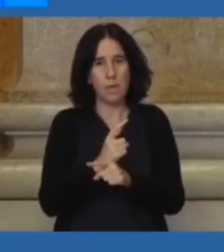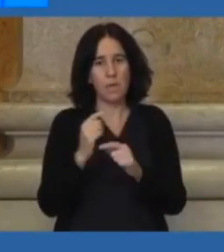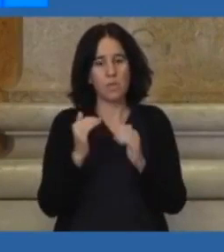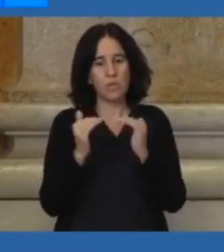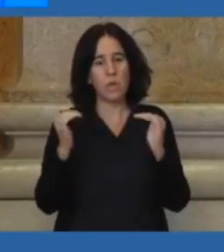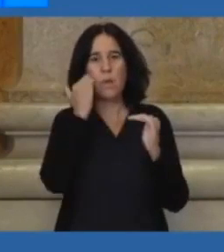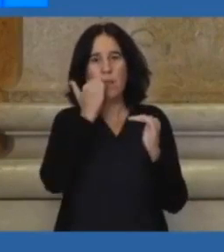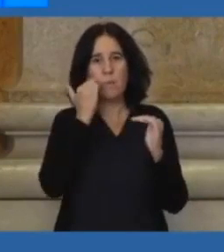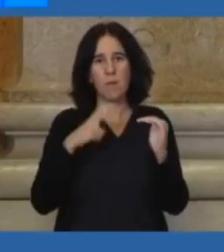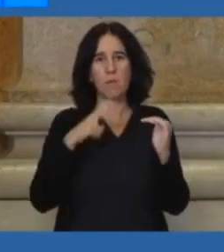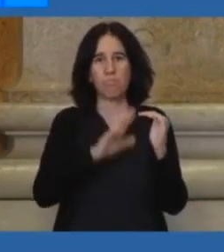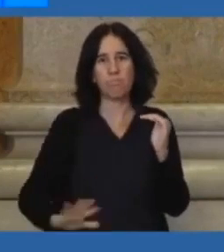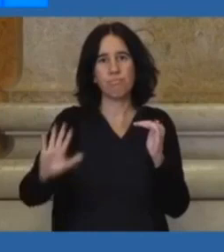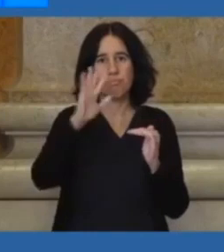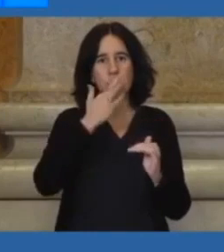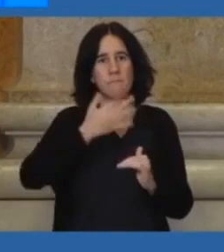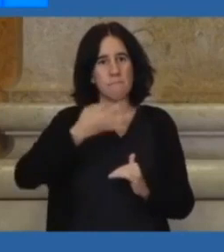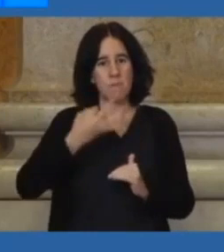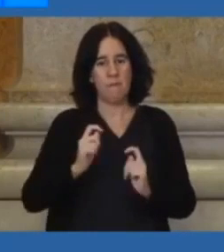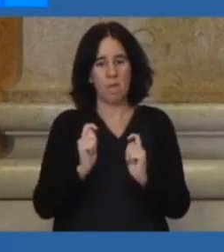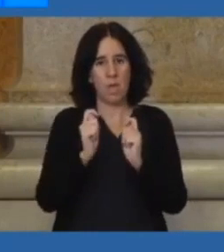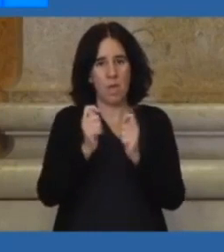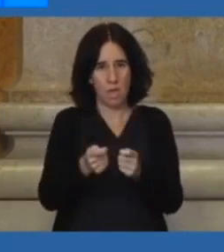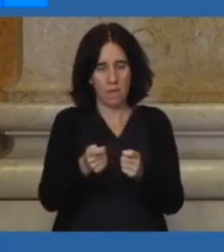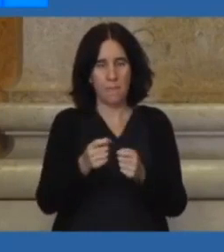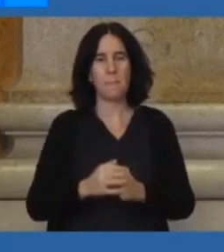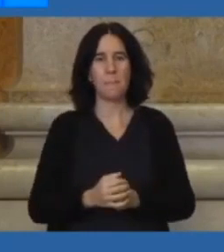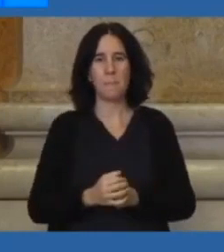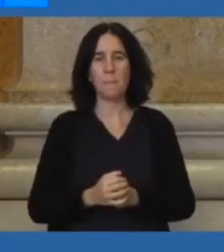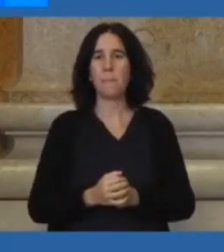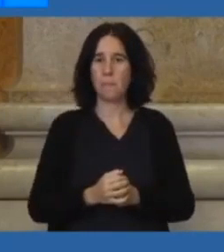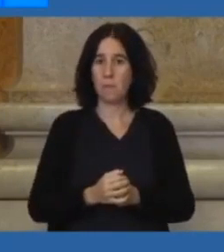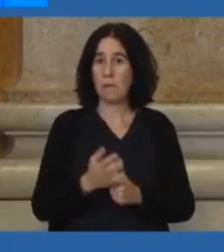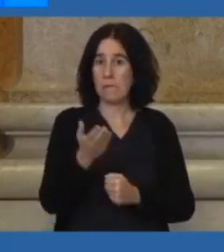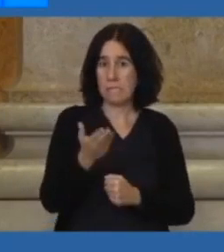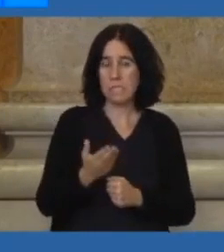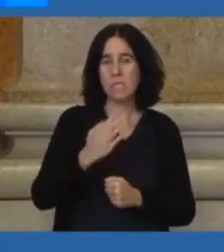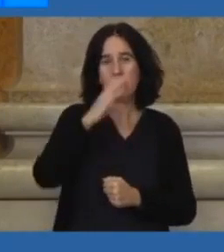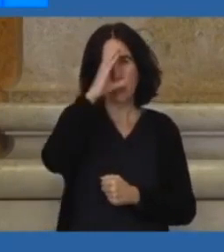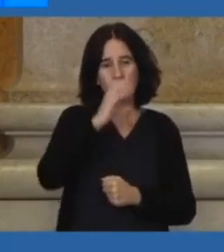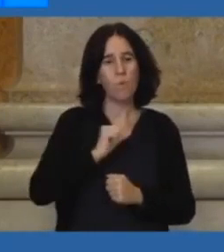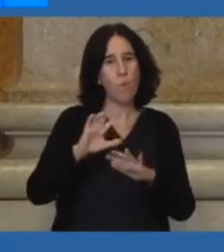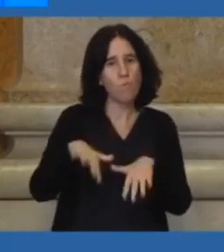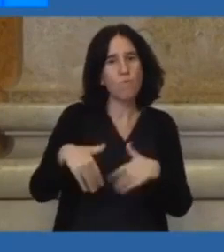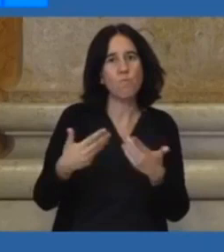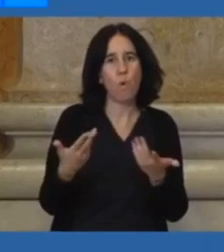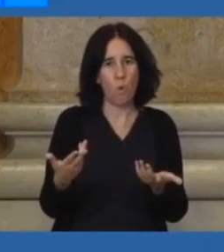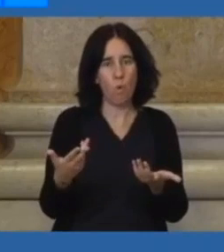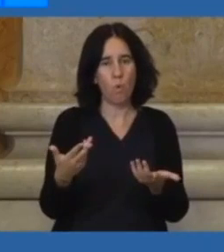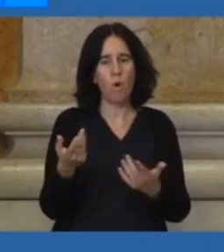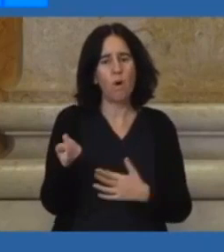calamidade em todo o território nacional, habilitando assim o Governo a poder